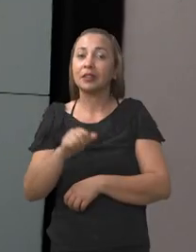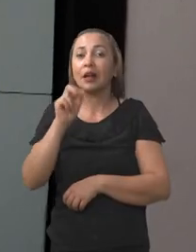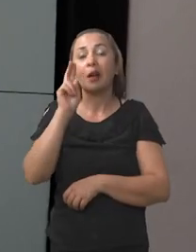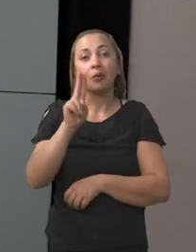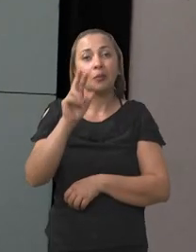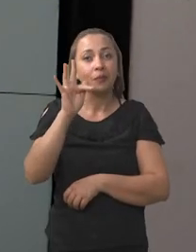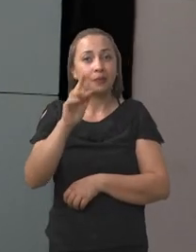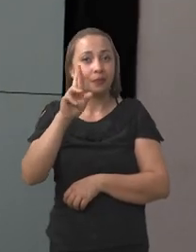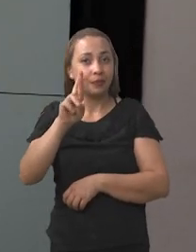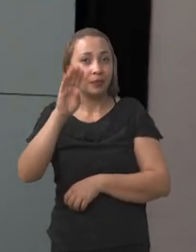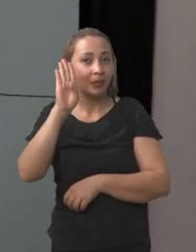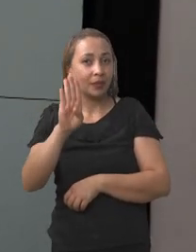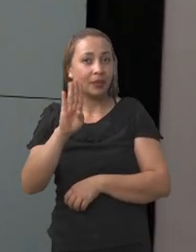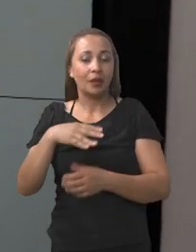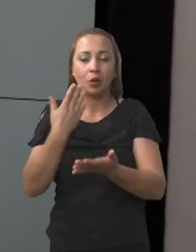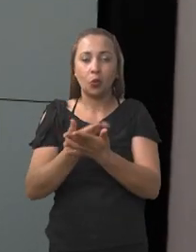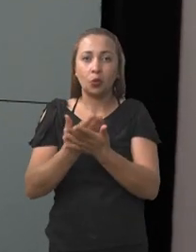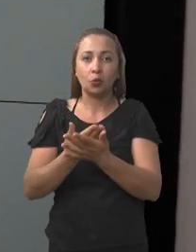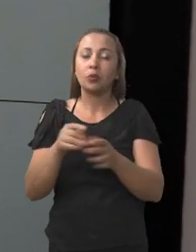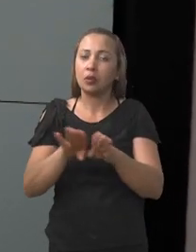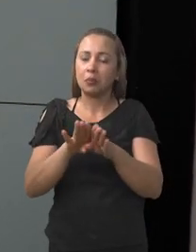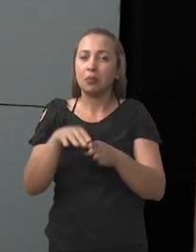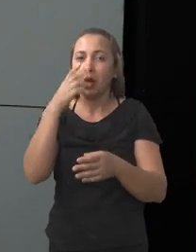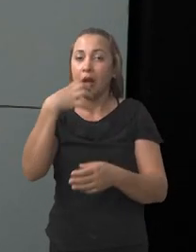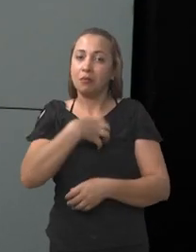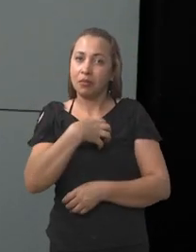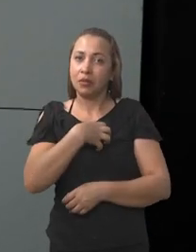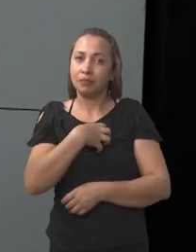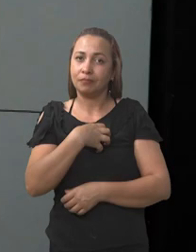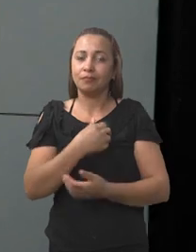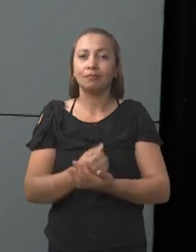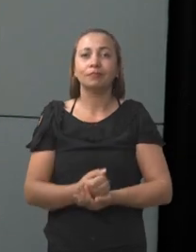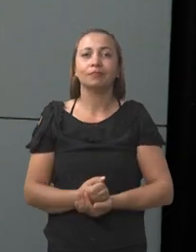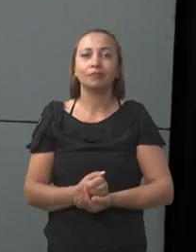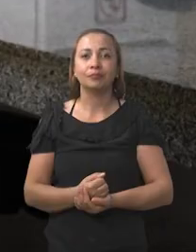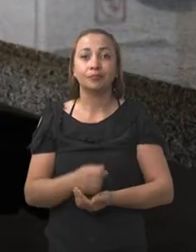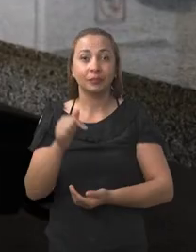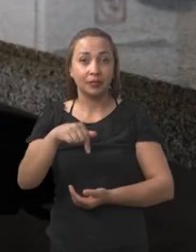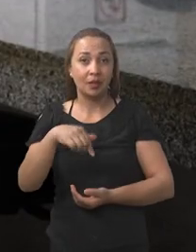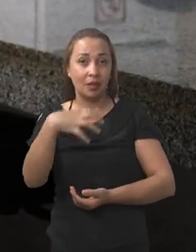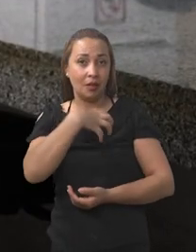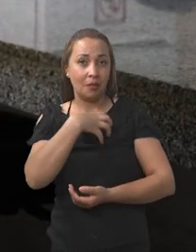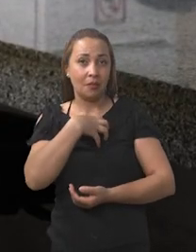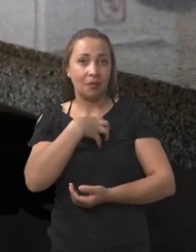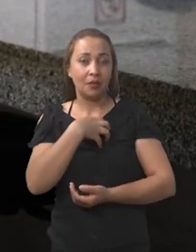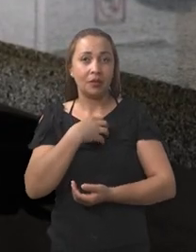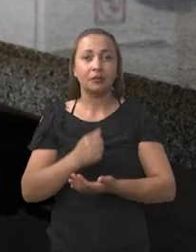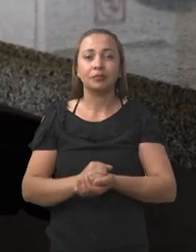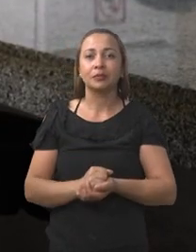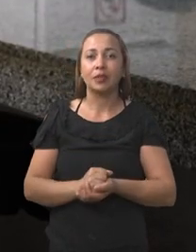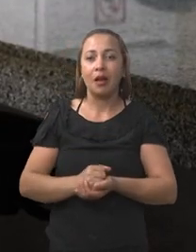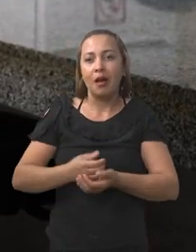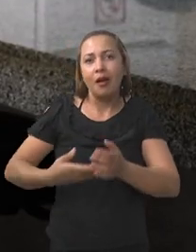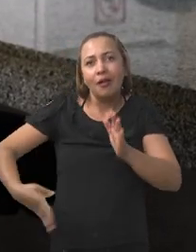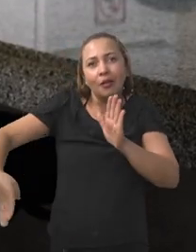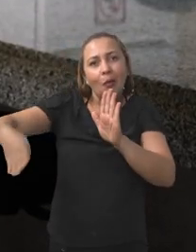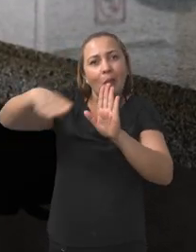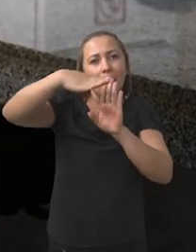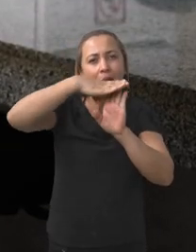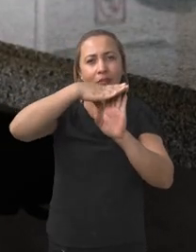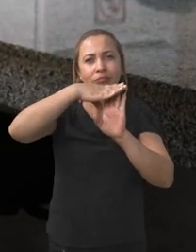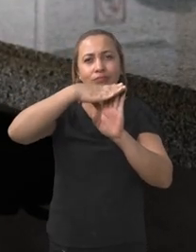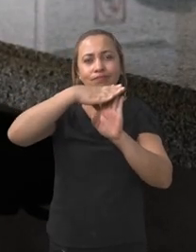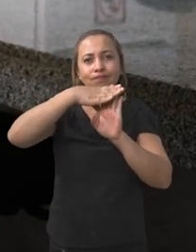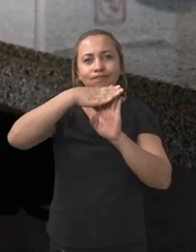nos ajuda a entender este mesmo cenário no Recôncavo da Bahia. A Bahia ocupa o topo do ranking